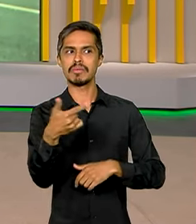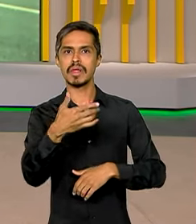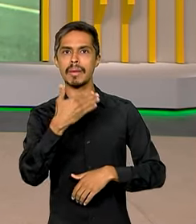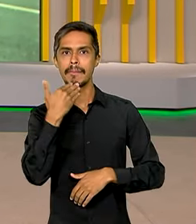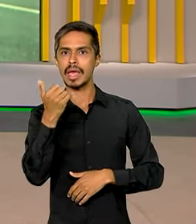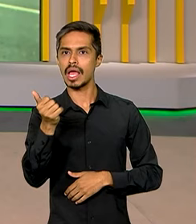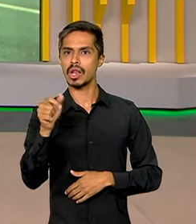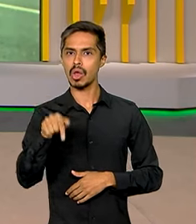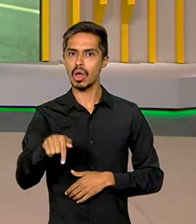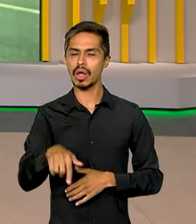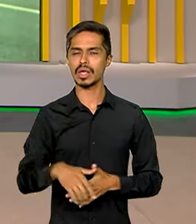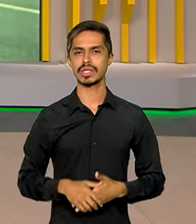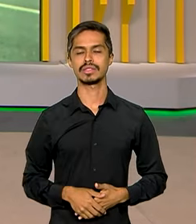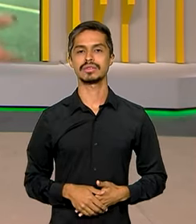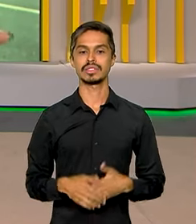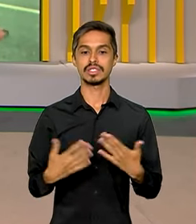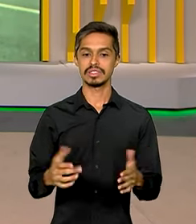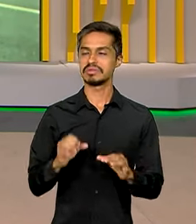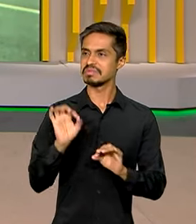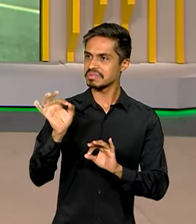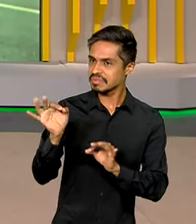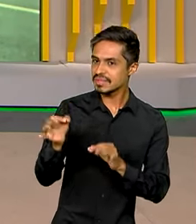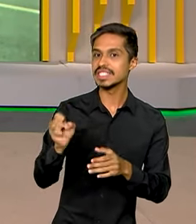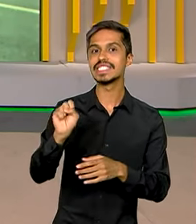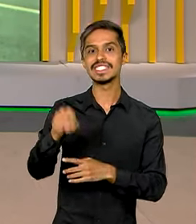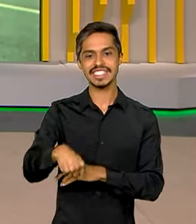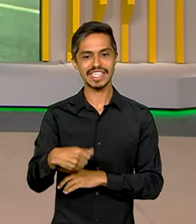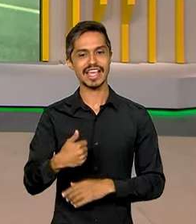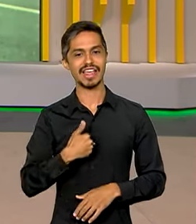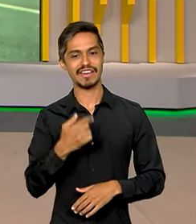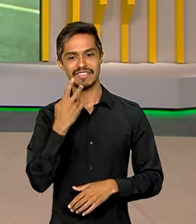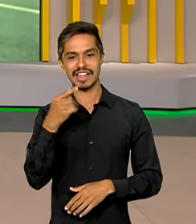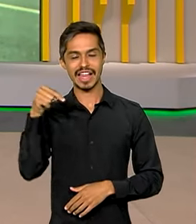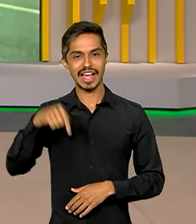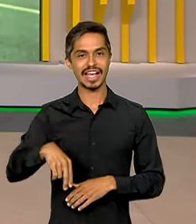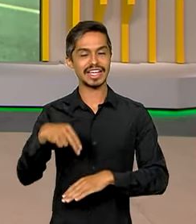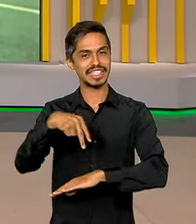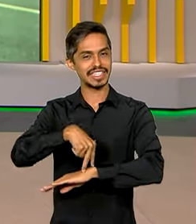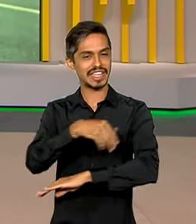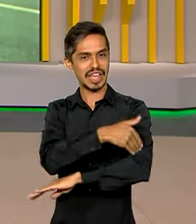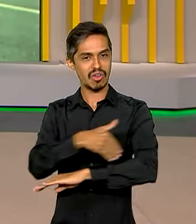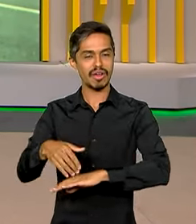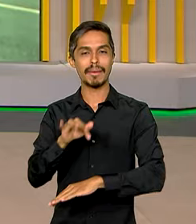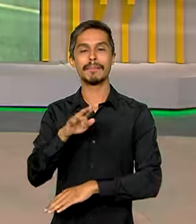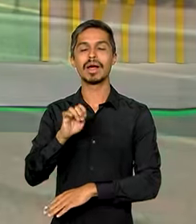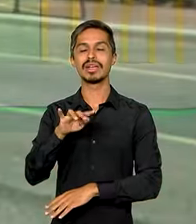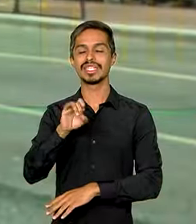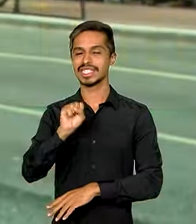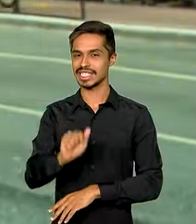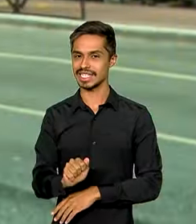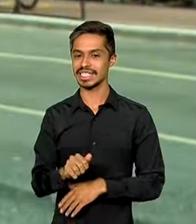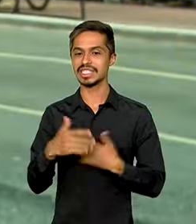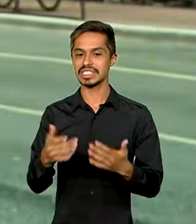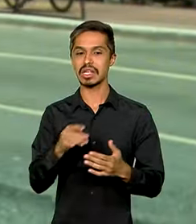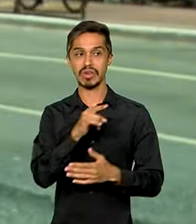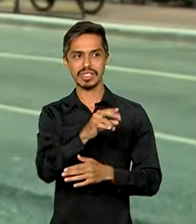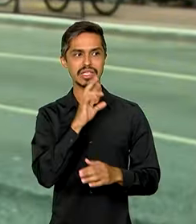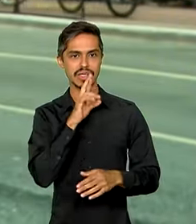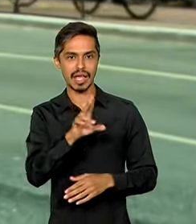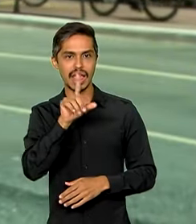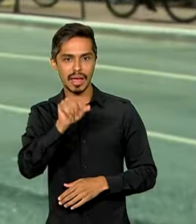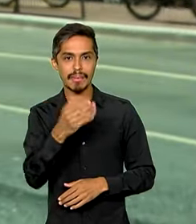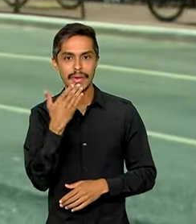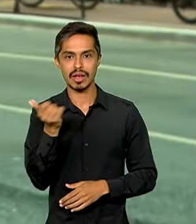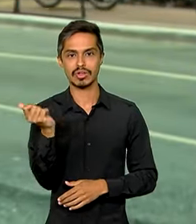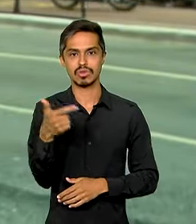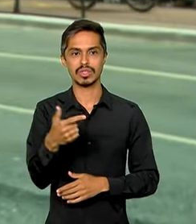Isso mesmo, Roberto. Boa noite para você, para todo mundo que está com a gente. Sim, eu falo aqui da Avenida Paulista. Olha só, esse resultado que você mencionou foi melhor até